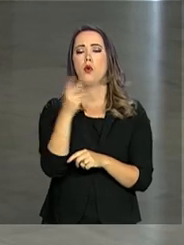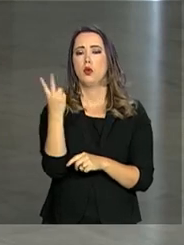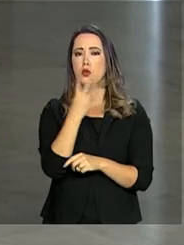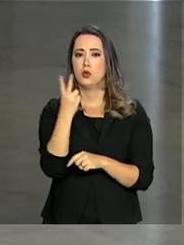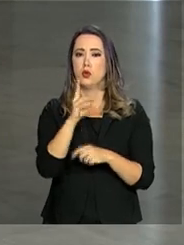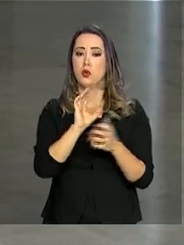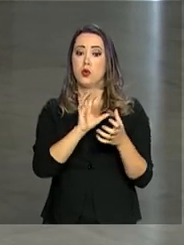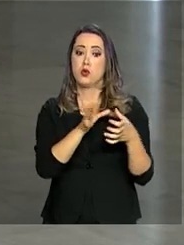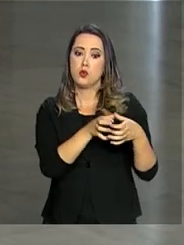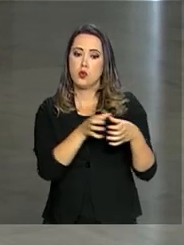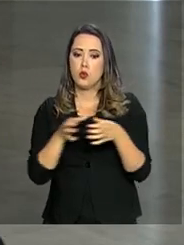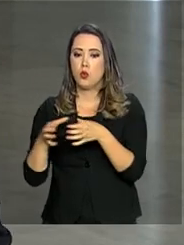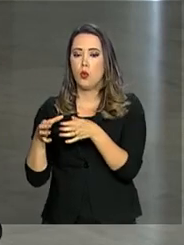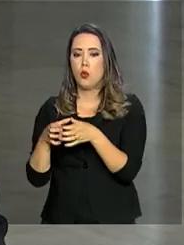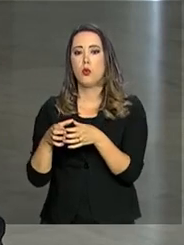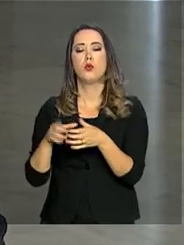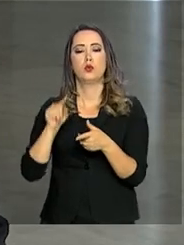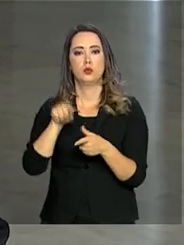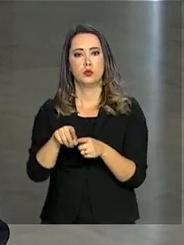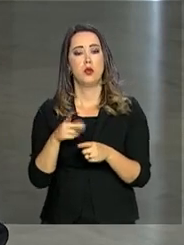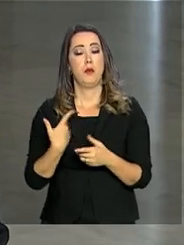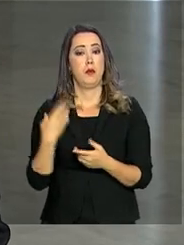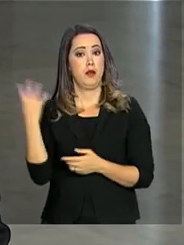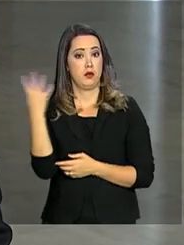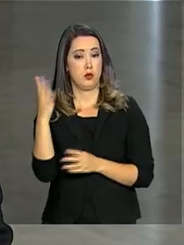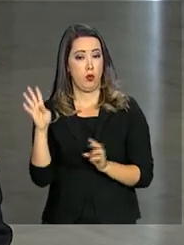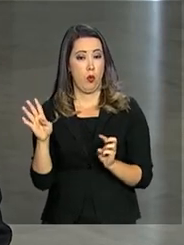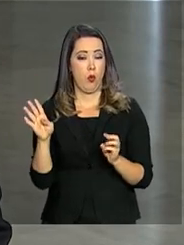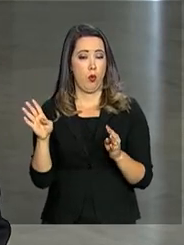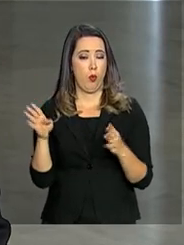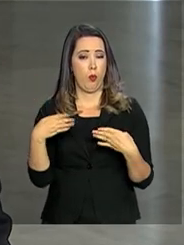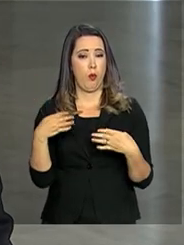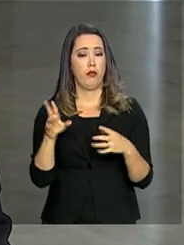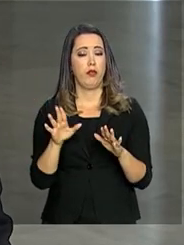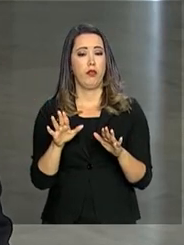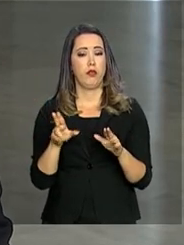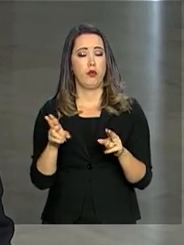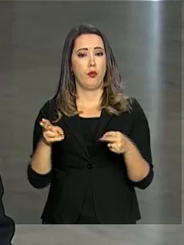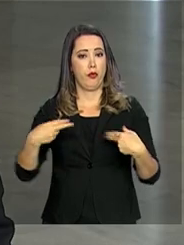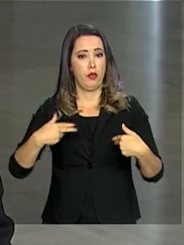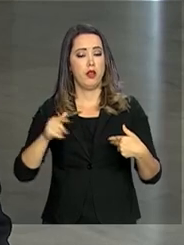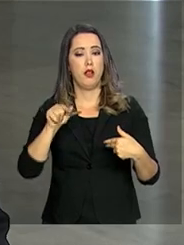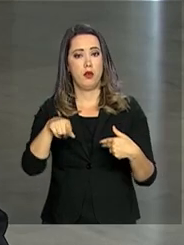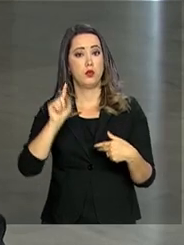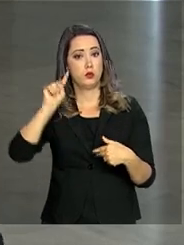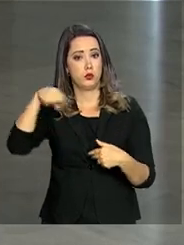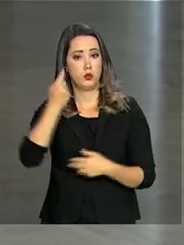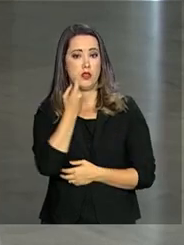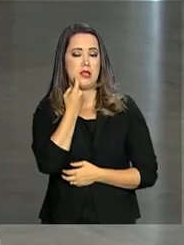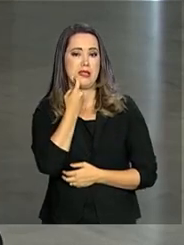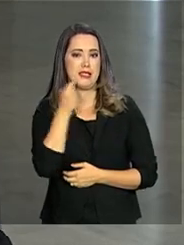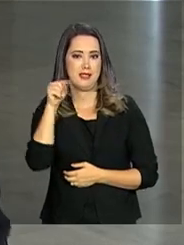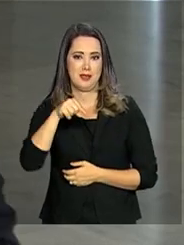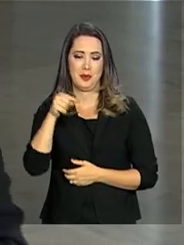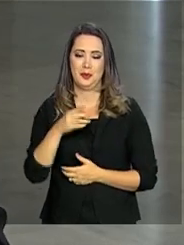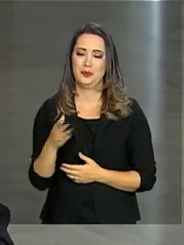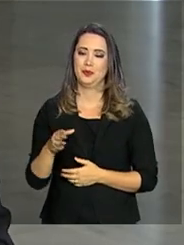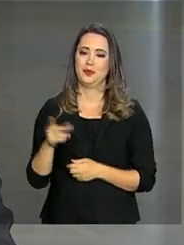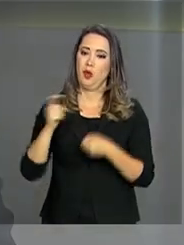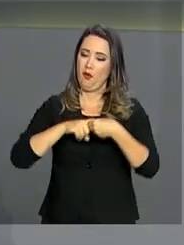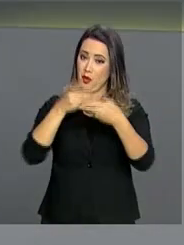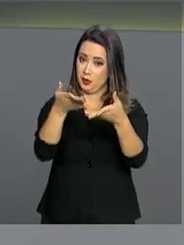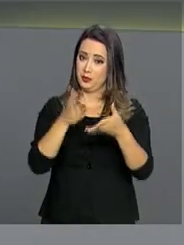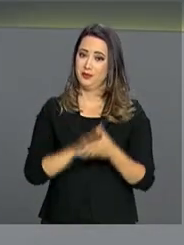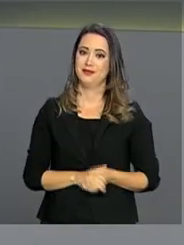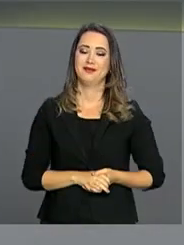Japão para as quartas de final da Copa do Mundo, que está marcada para a próxima sexta-feira. Eu volto com você